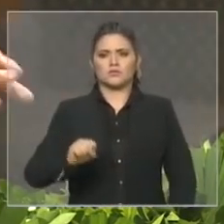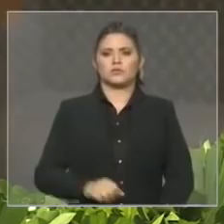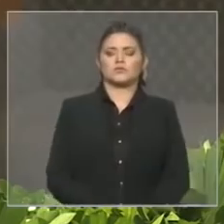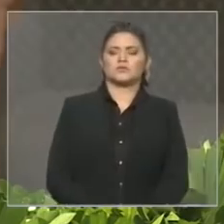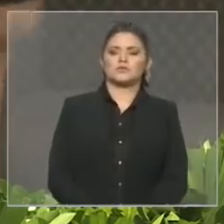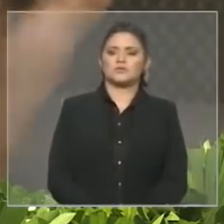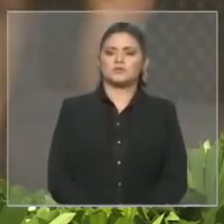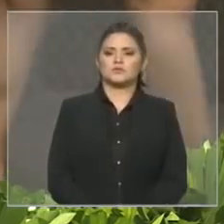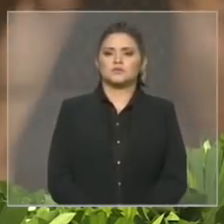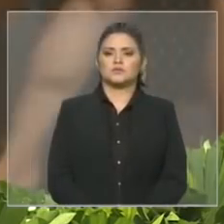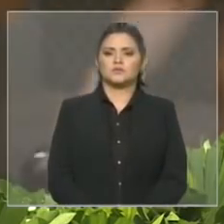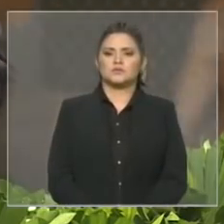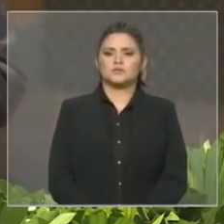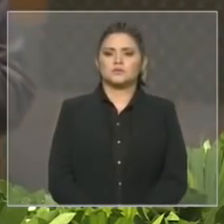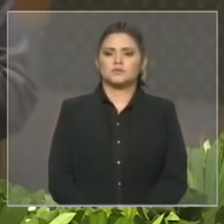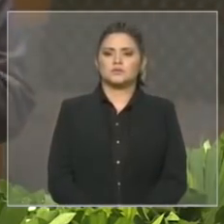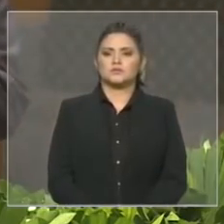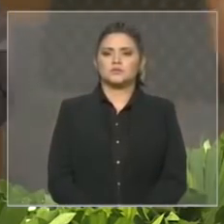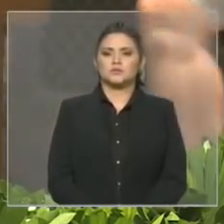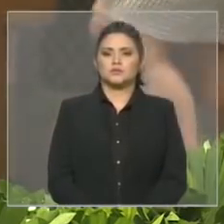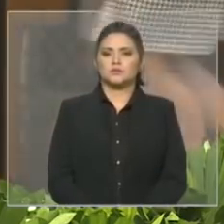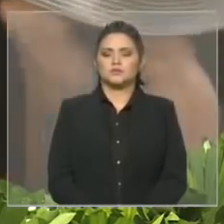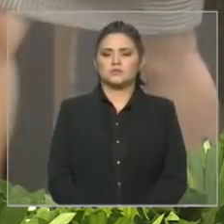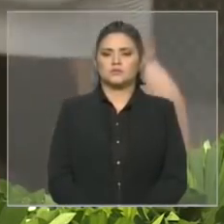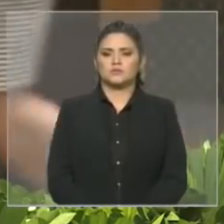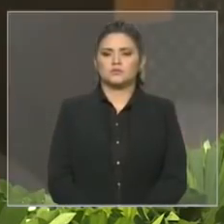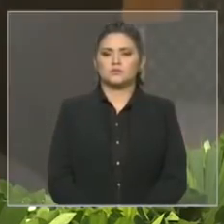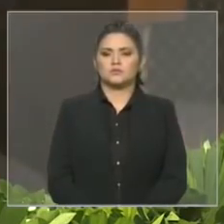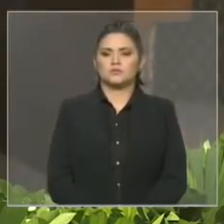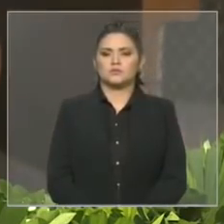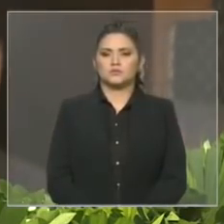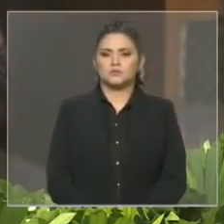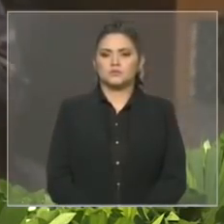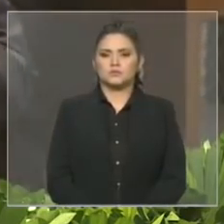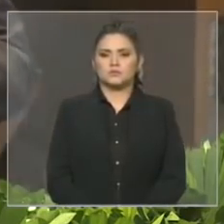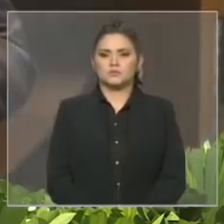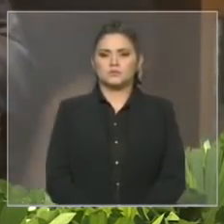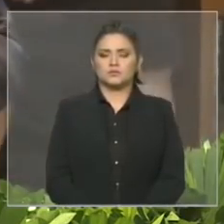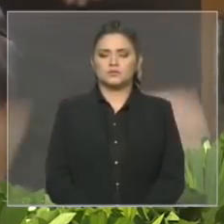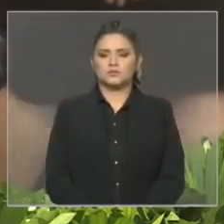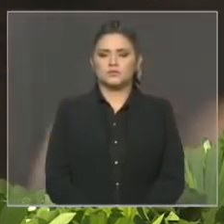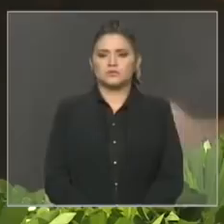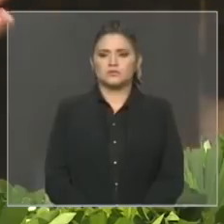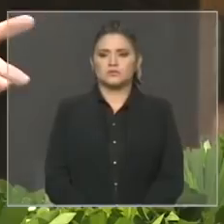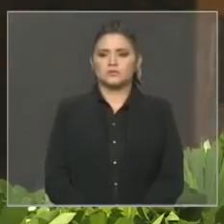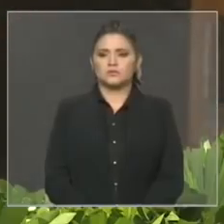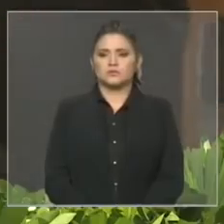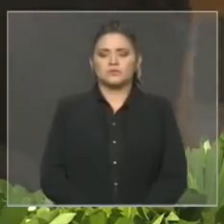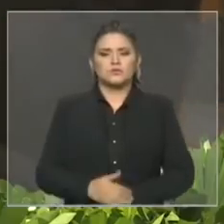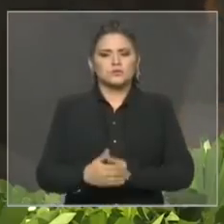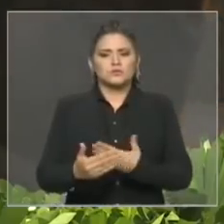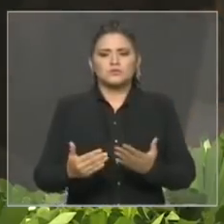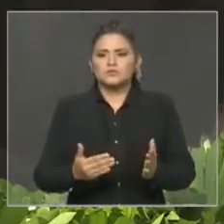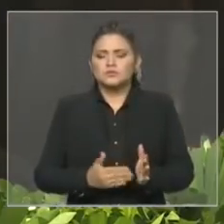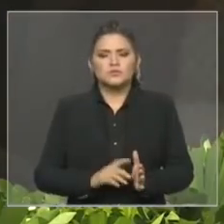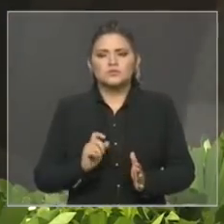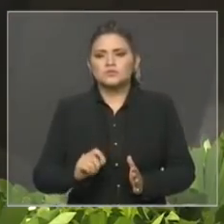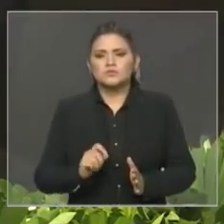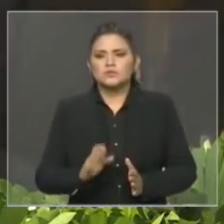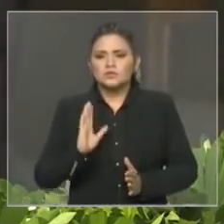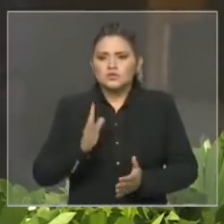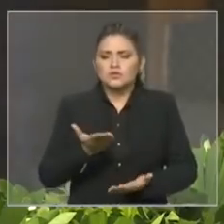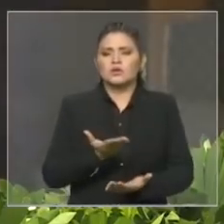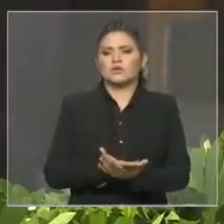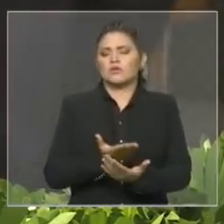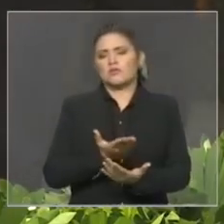e estudo, além de me dedicar intensamente a tudo aquilo que faço, com muita seriedade e muito compromisso,